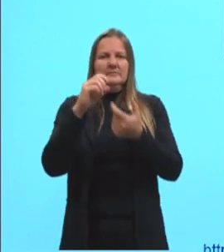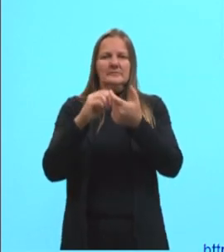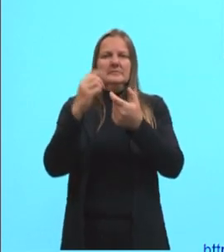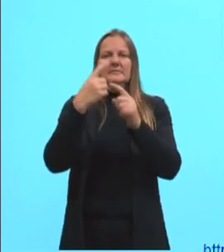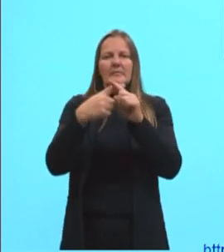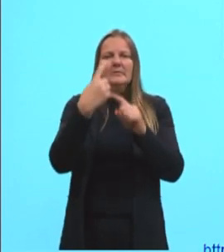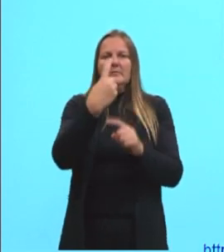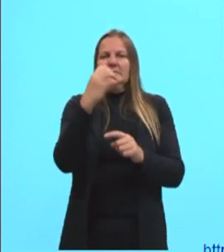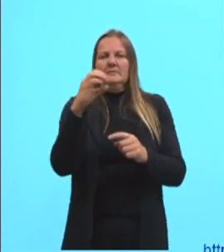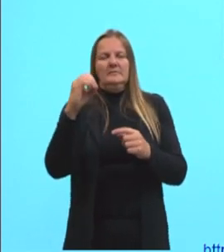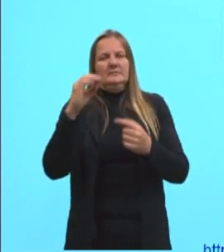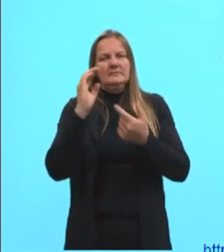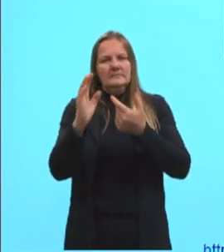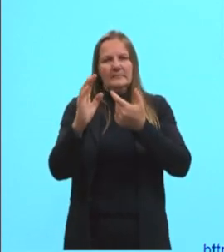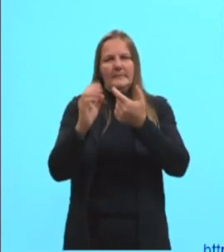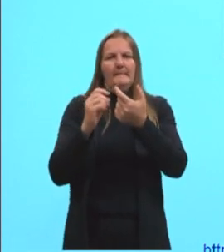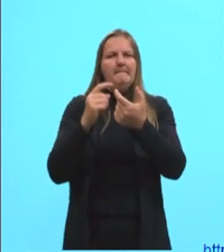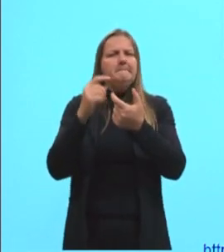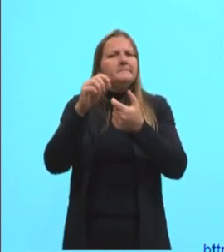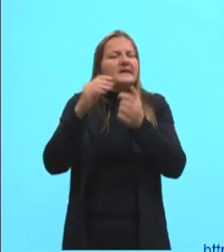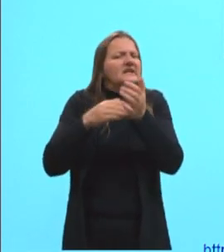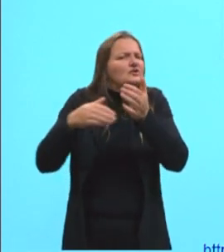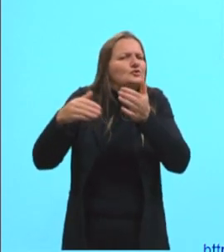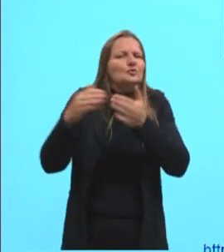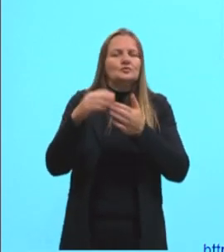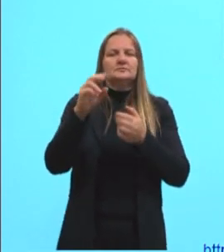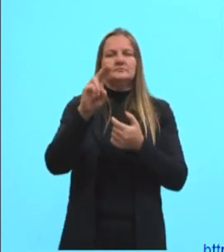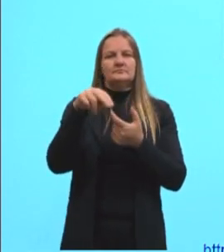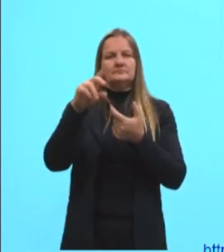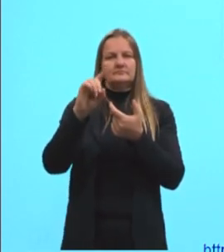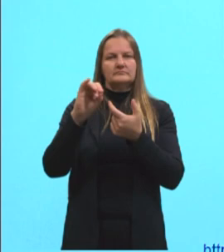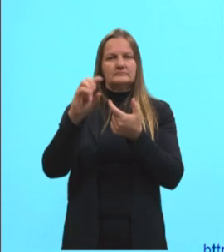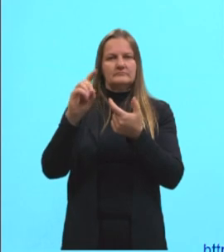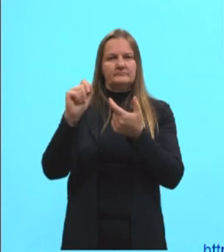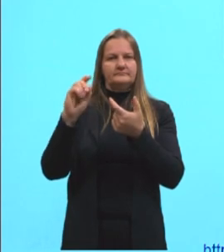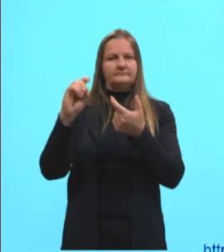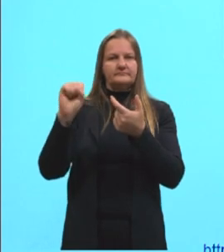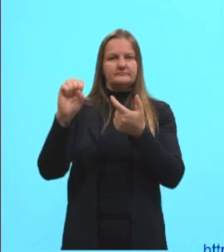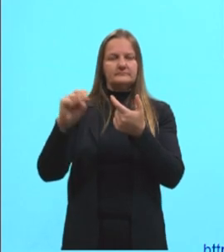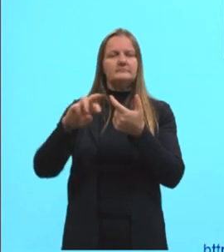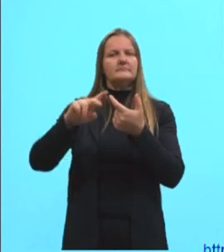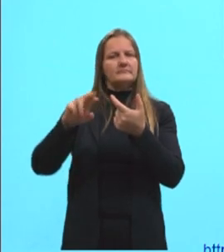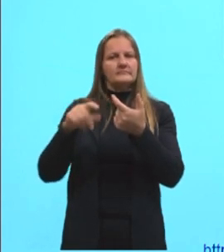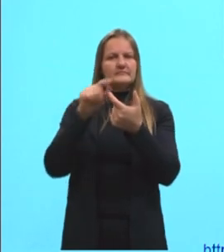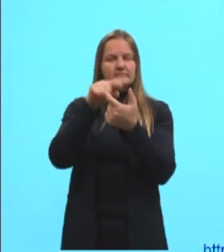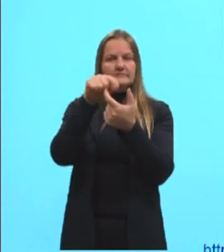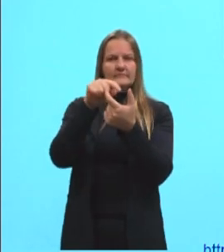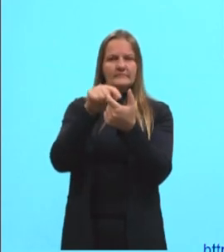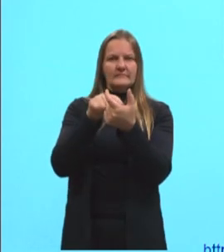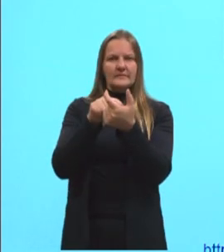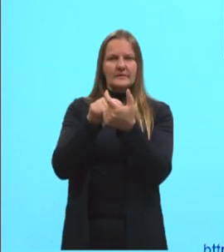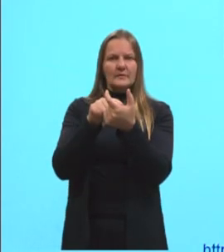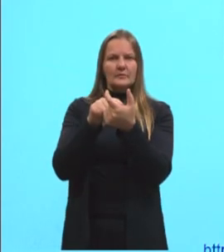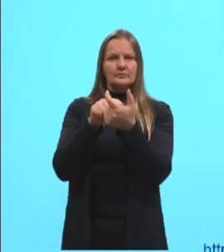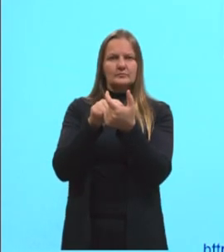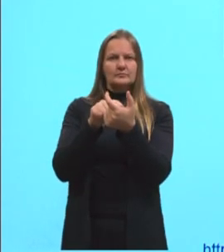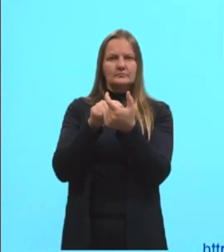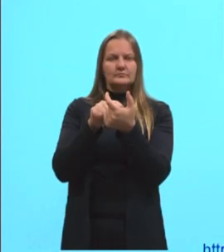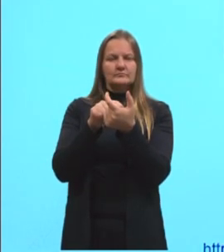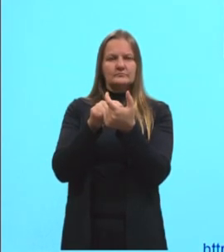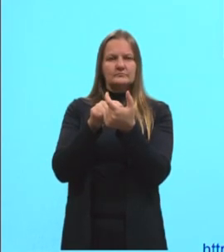100. Isso vai funcionar para todas as unidades. Agora, quando eu vou partir da unidade para os múltiplos,